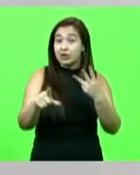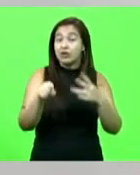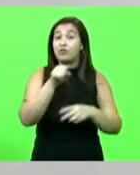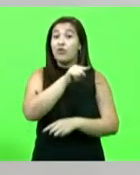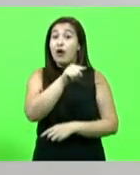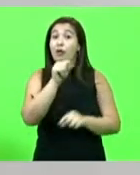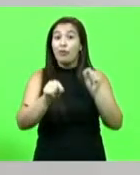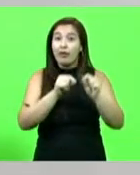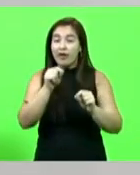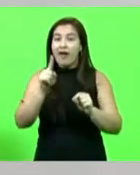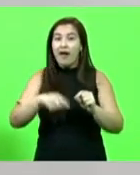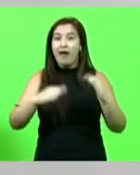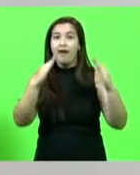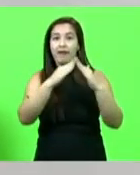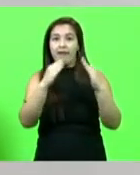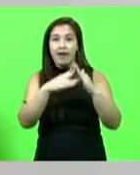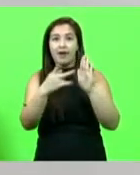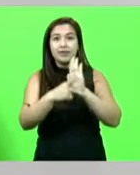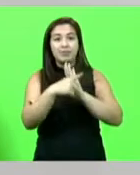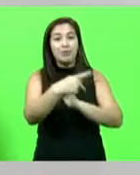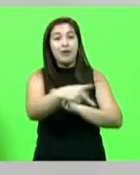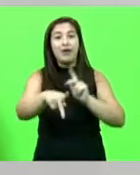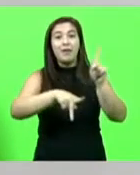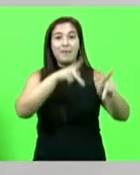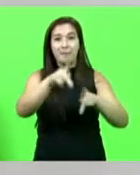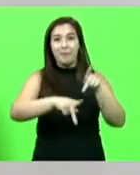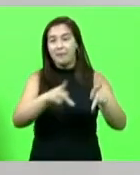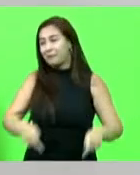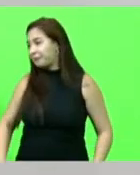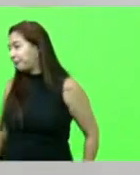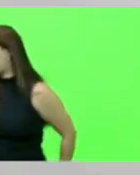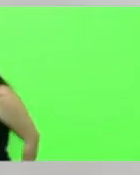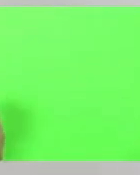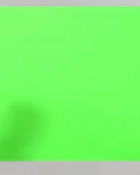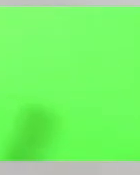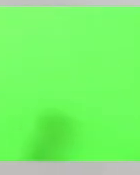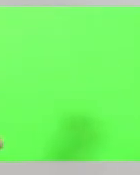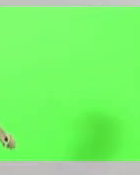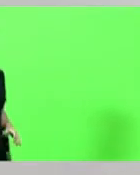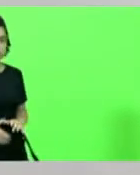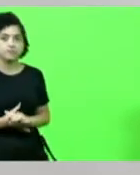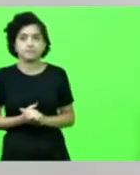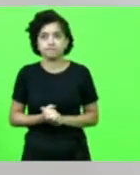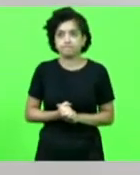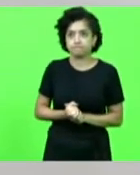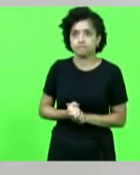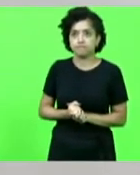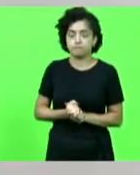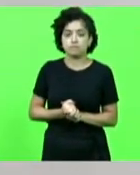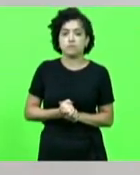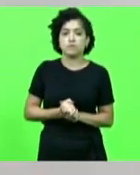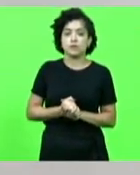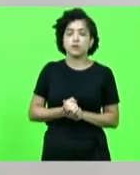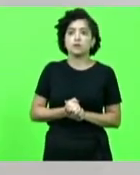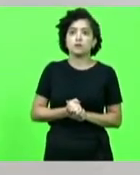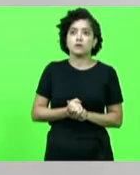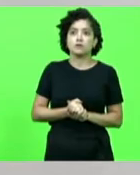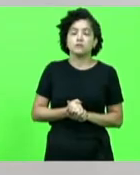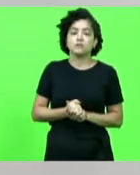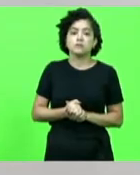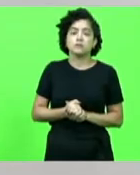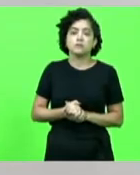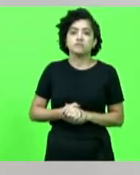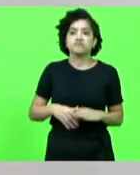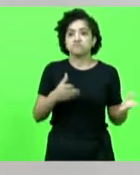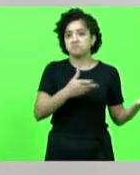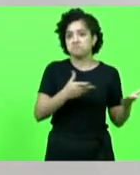do povo. E aqui nós recebemos as pessoas. Não precisa de convite e